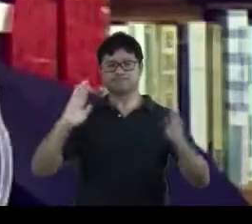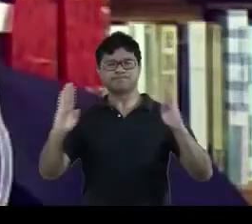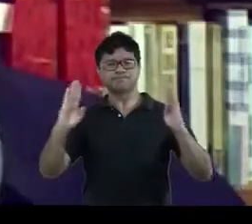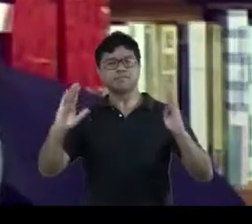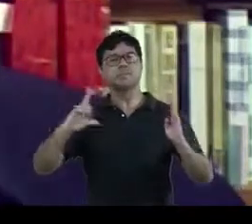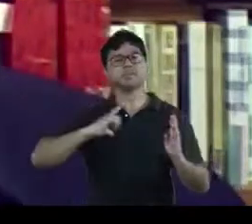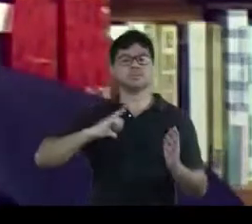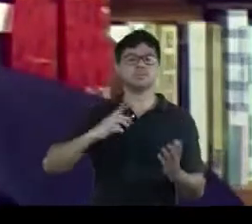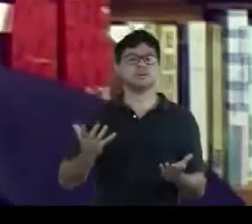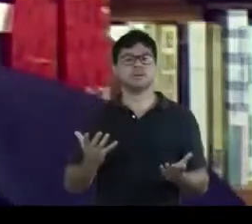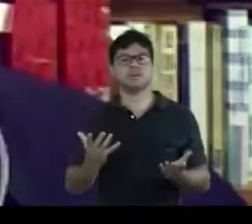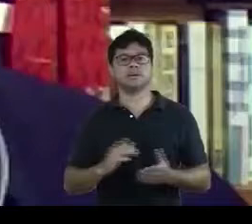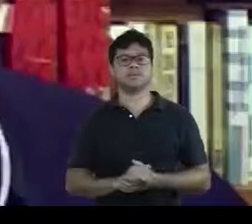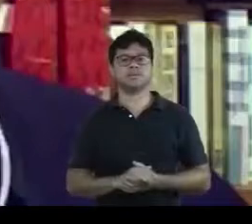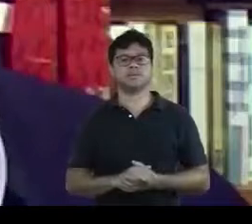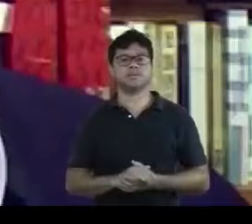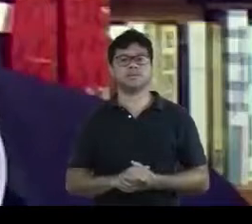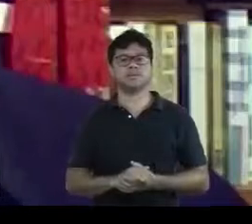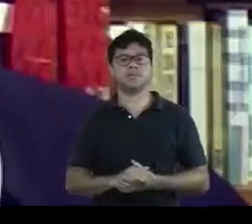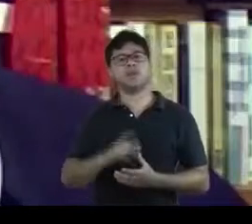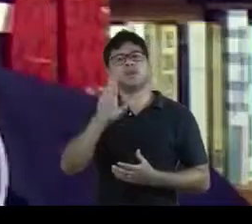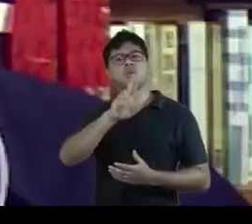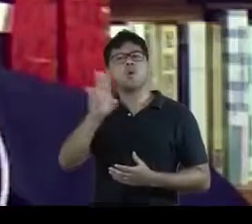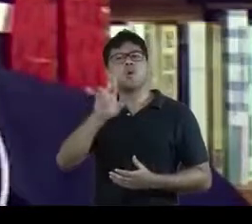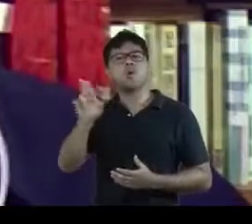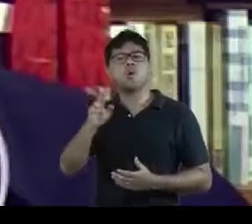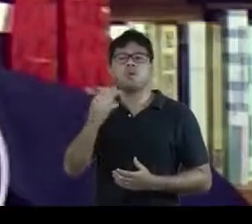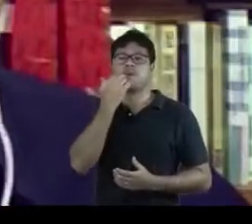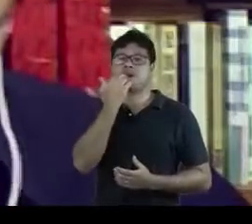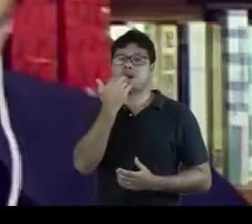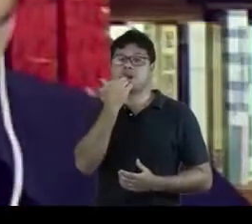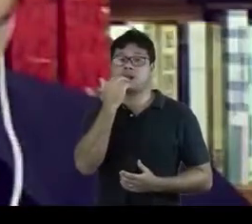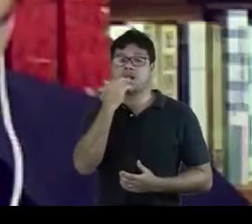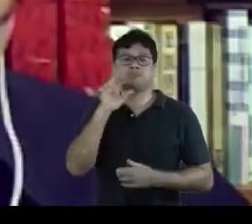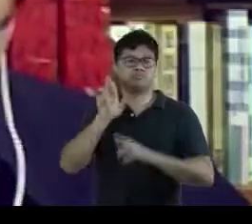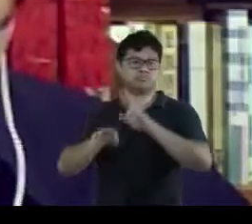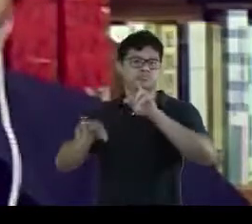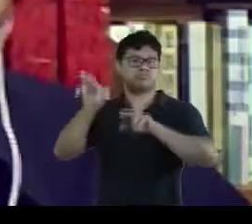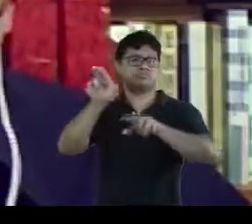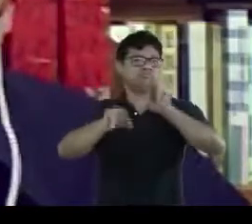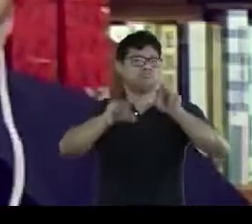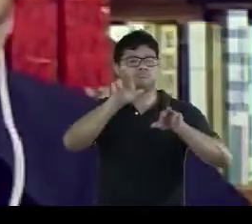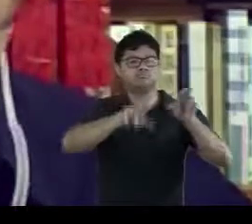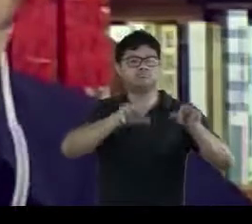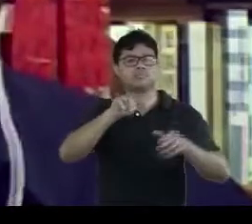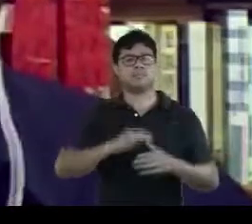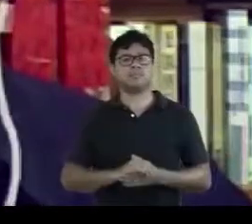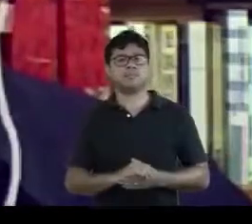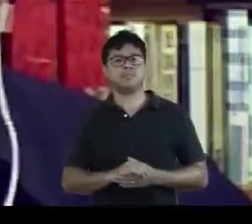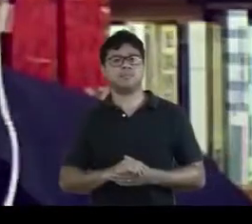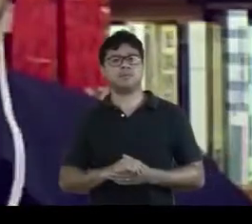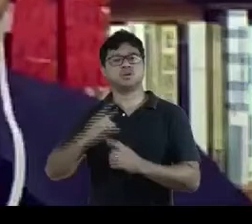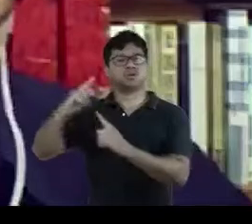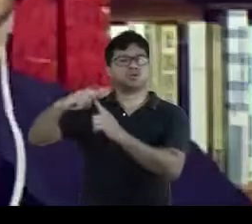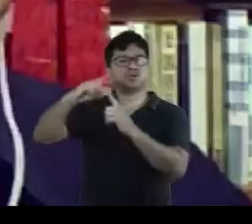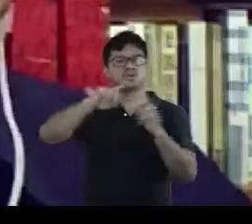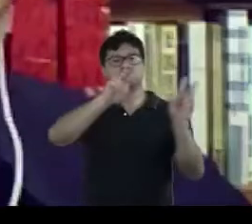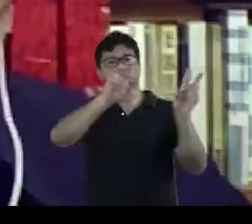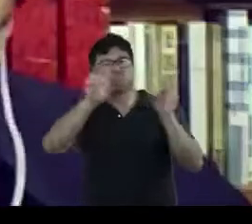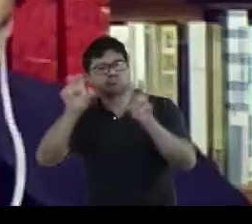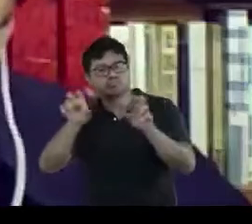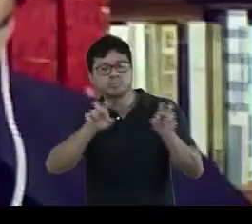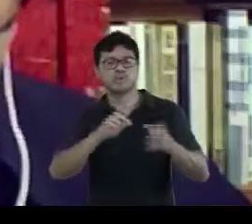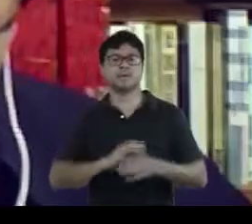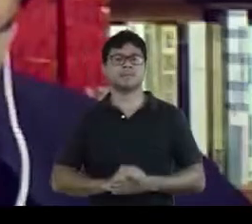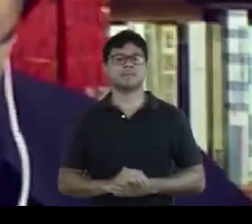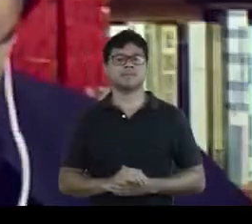Entre eles, Georges Saint, Balzac, Thier, Dumas, Michelet, outro título, Georges Saint,